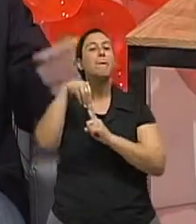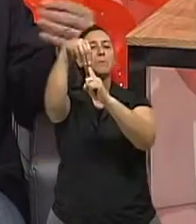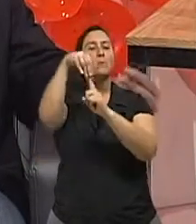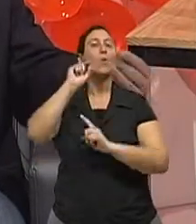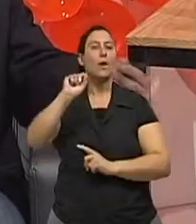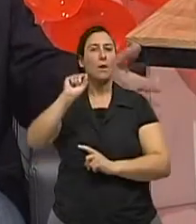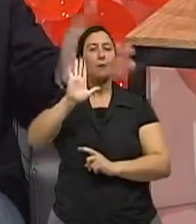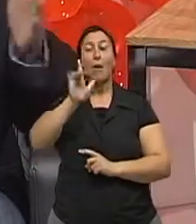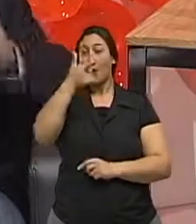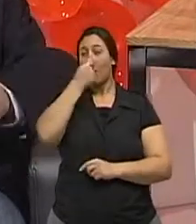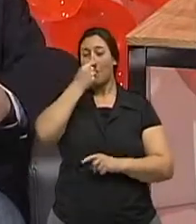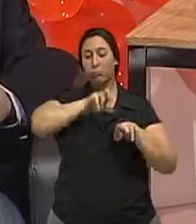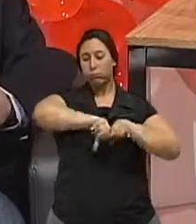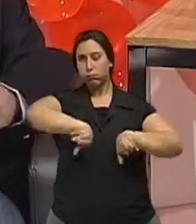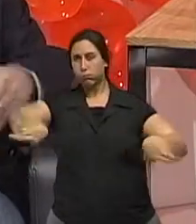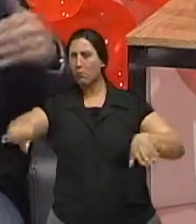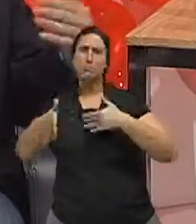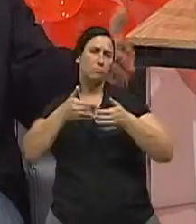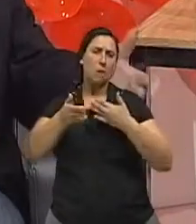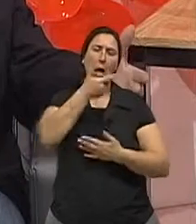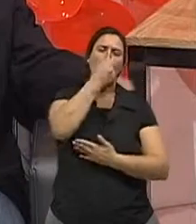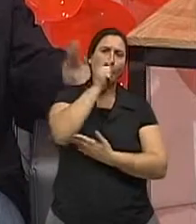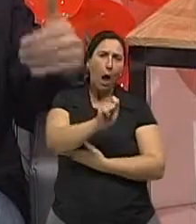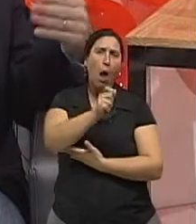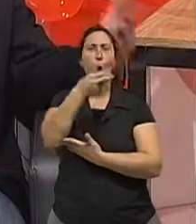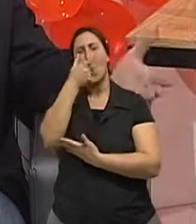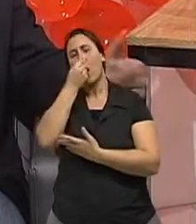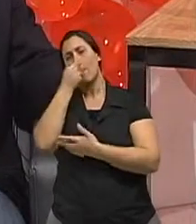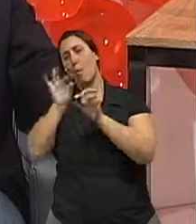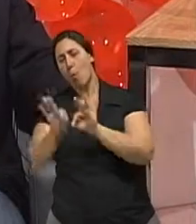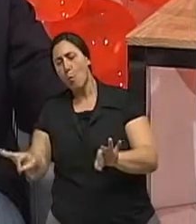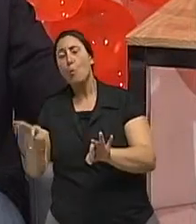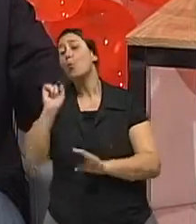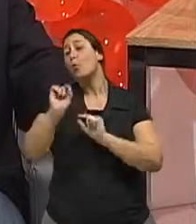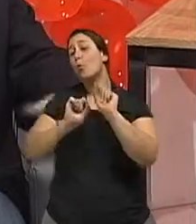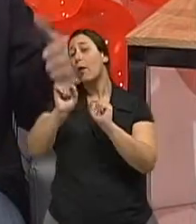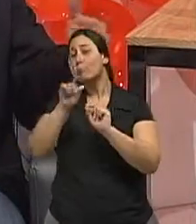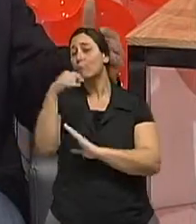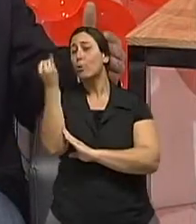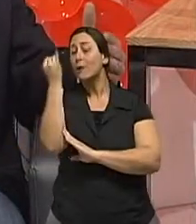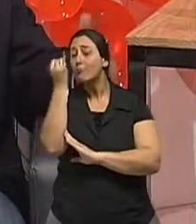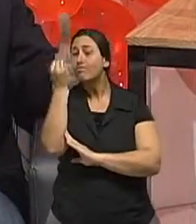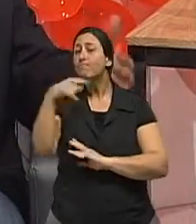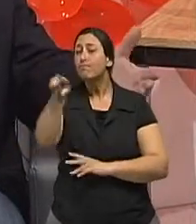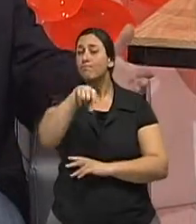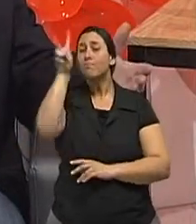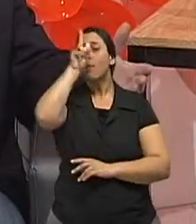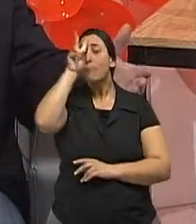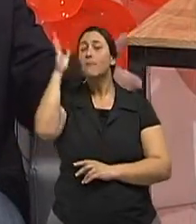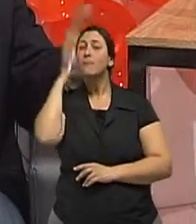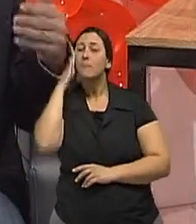os quadros gripais, seja a gripe A ou não gripe A, gripe comum, que também é muito